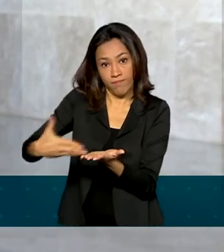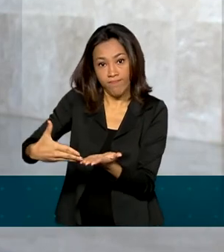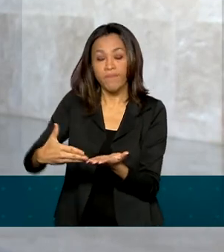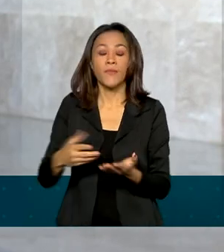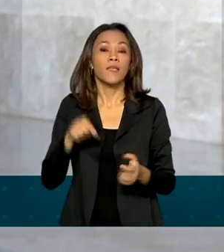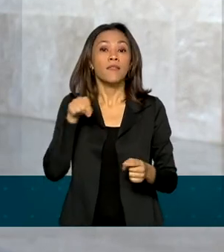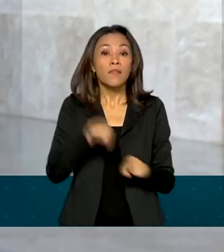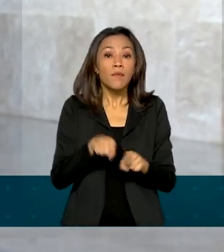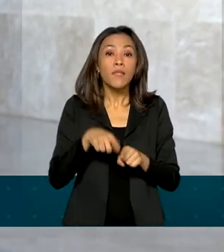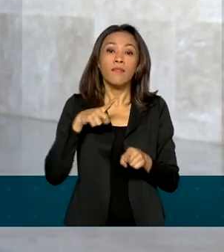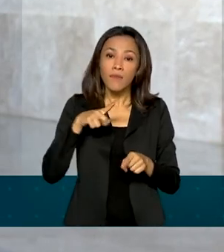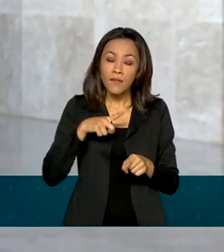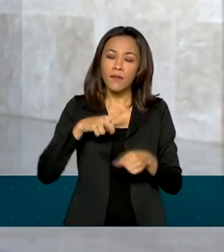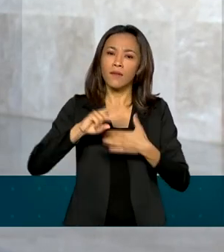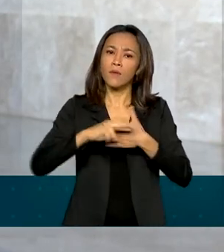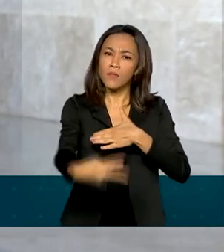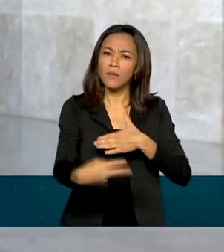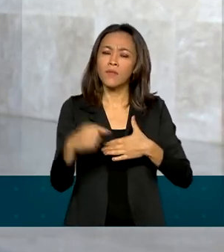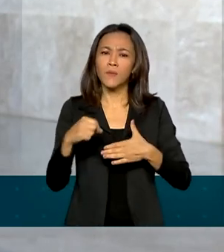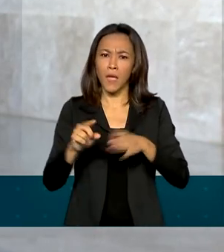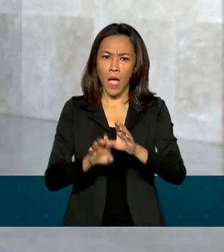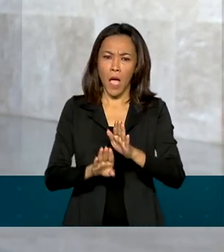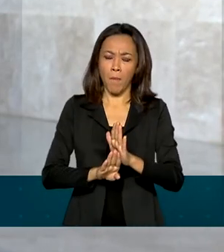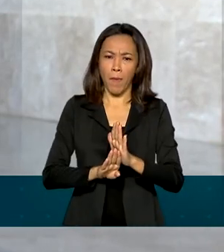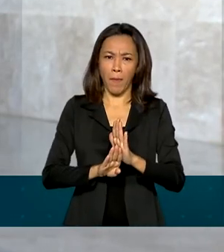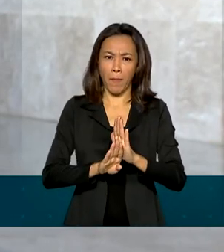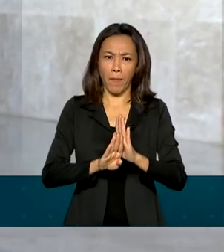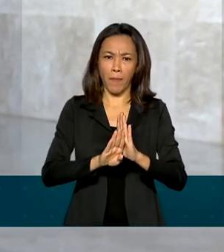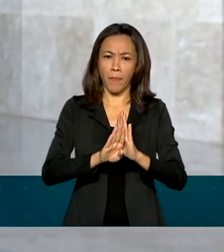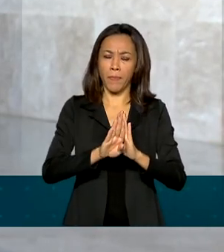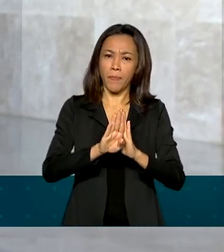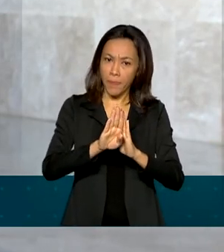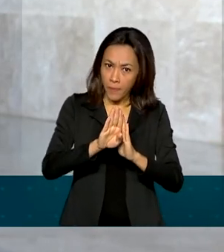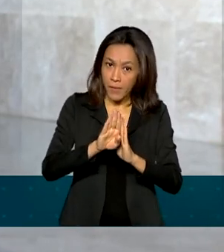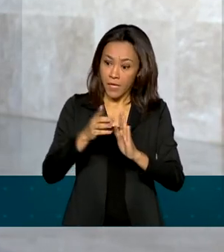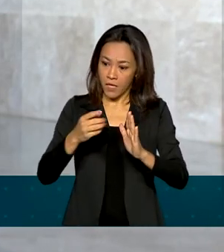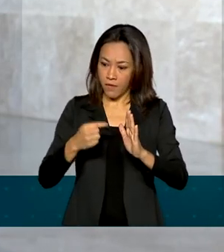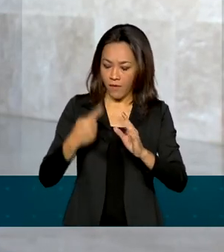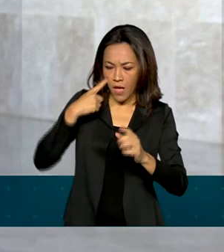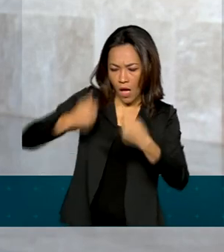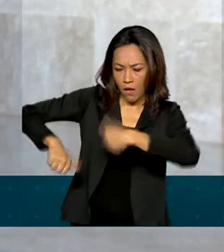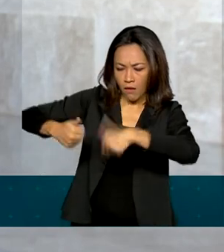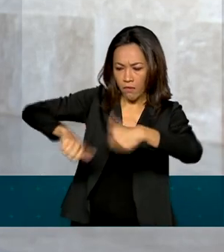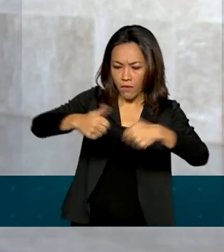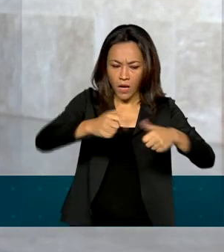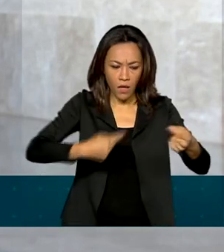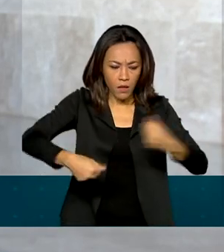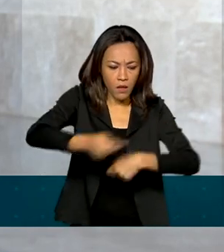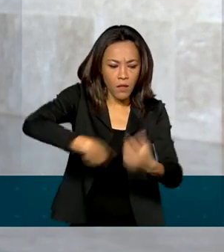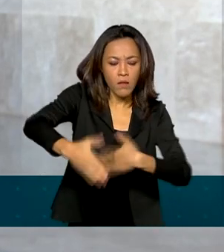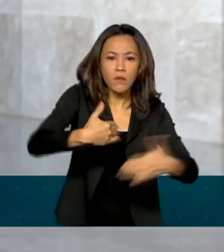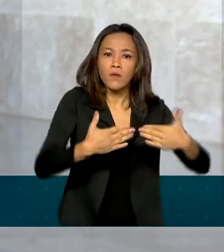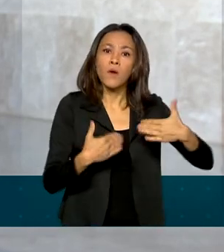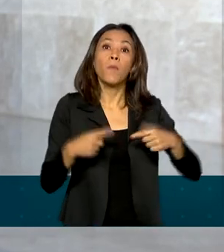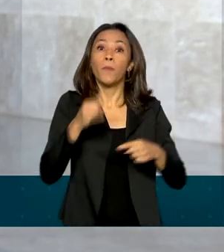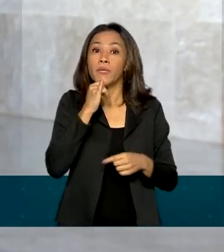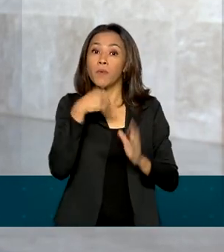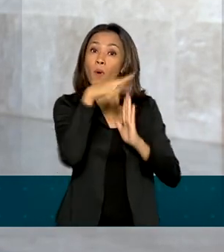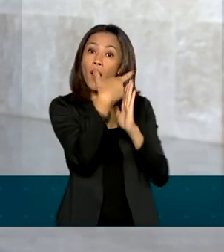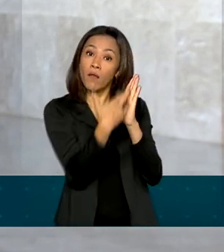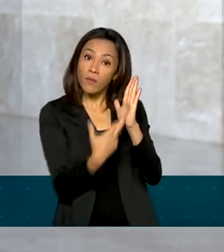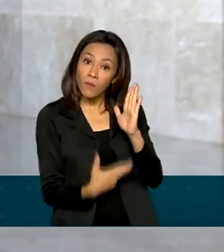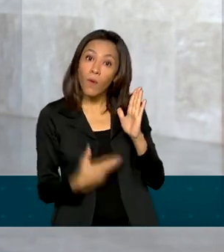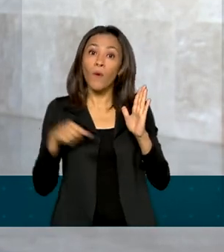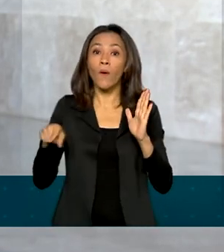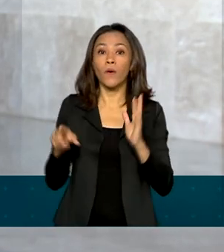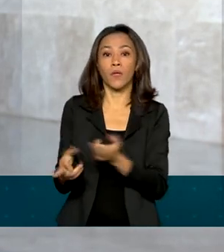também na posição do Brasil em rankings que medem o ambiente de negócios do país, como o relatório Doing Business elaborado